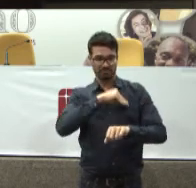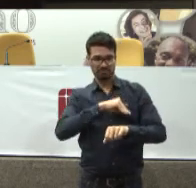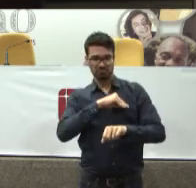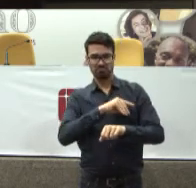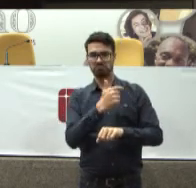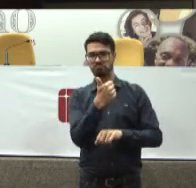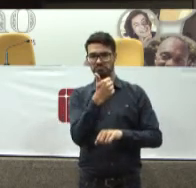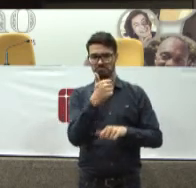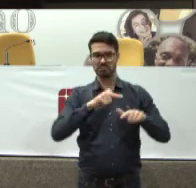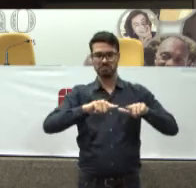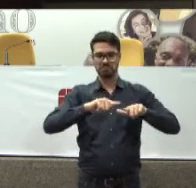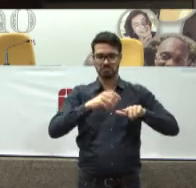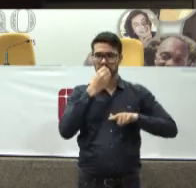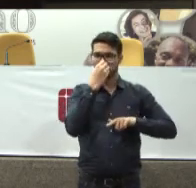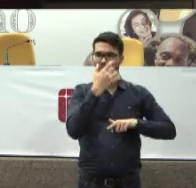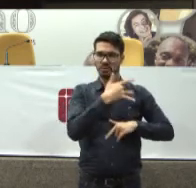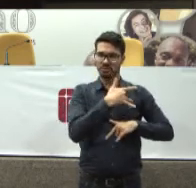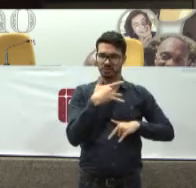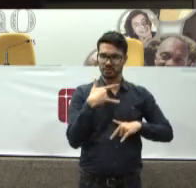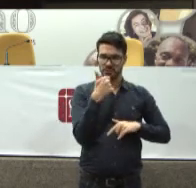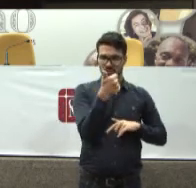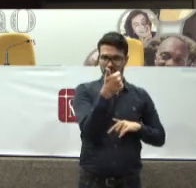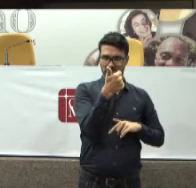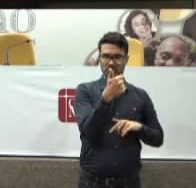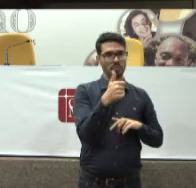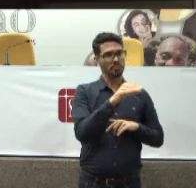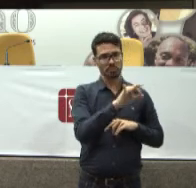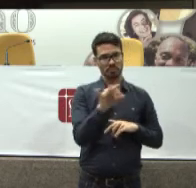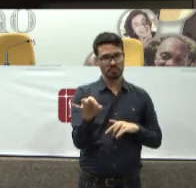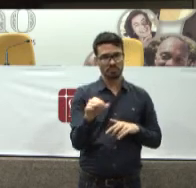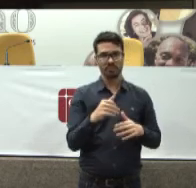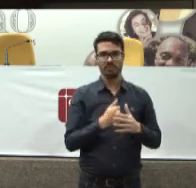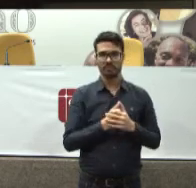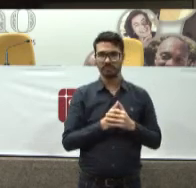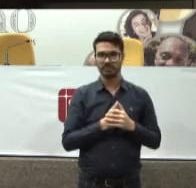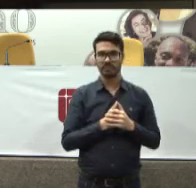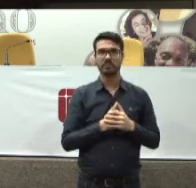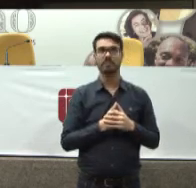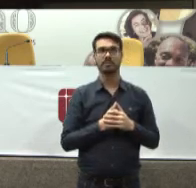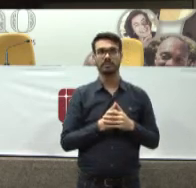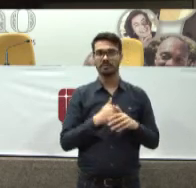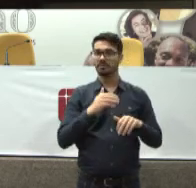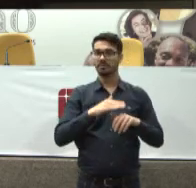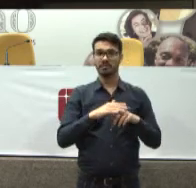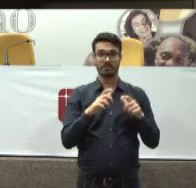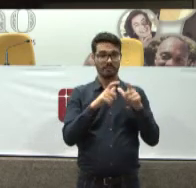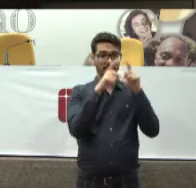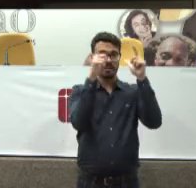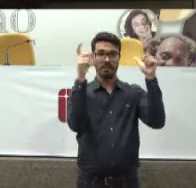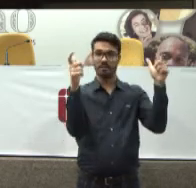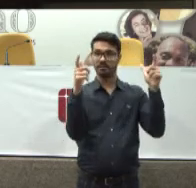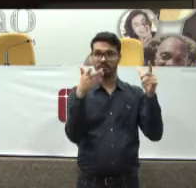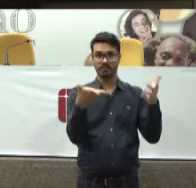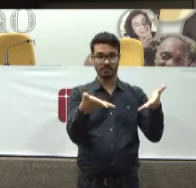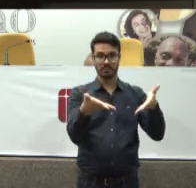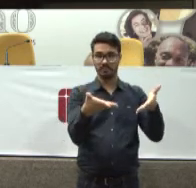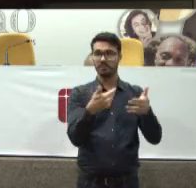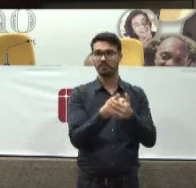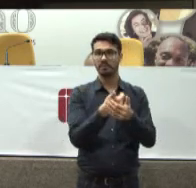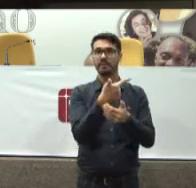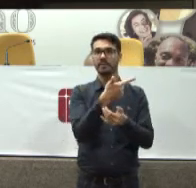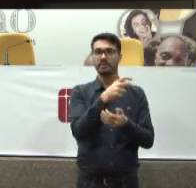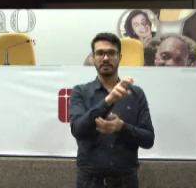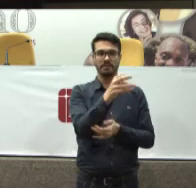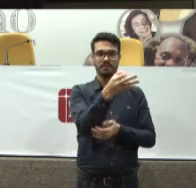Quem tem um bom emprego Tem melhor saúde E isso A clivagem é cada vez maior O força é cada vez maior Hoje é de mais ou menos